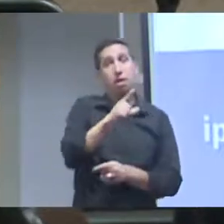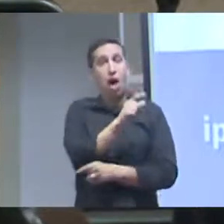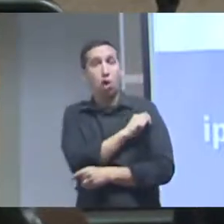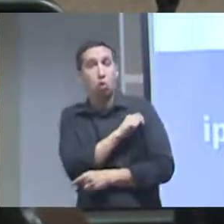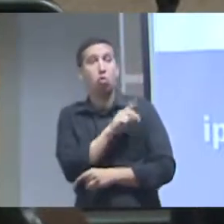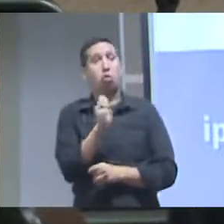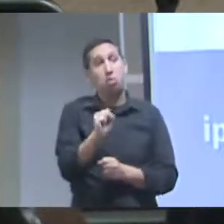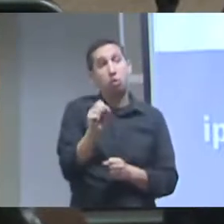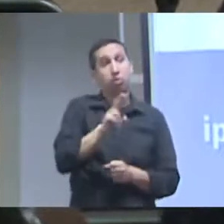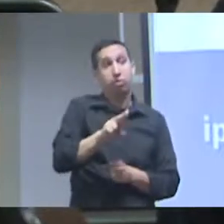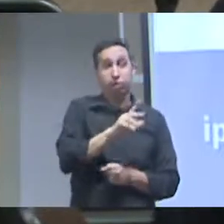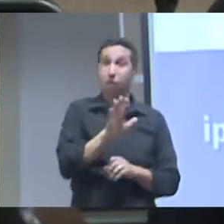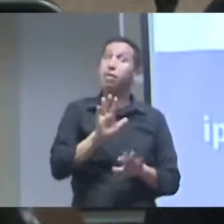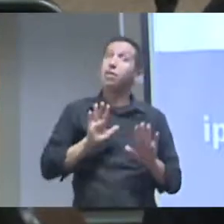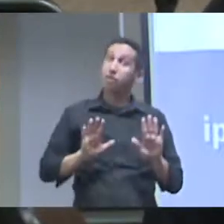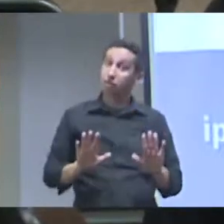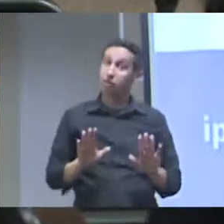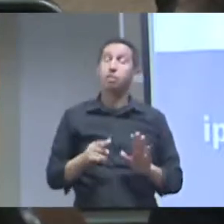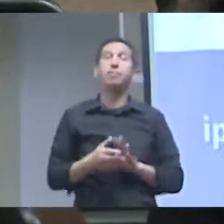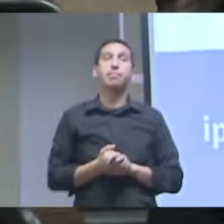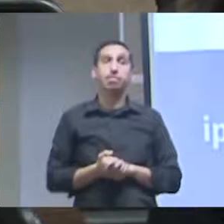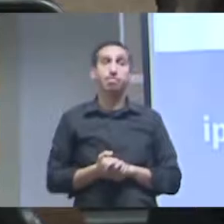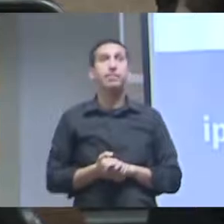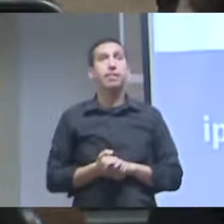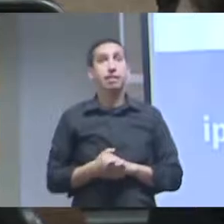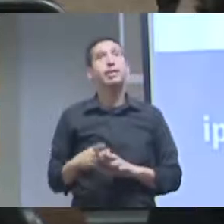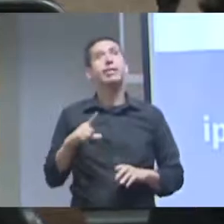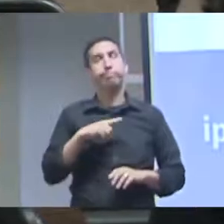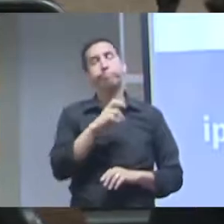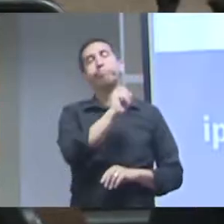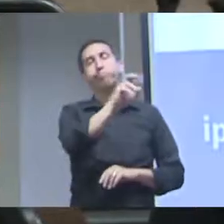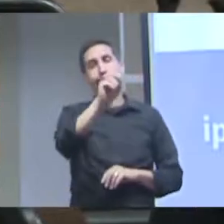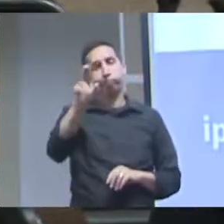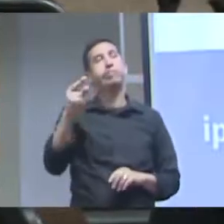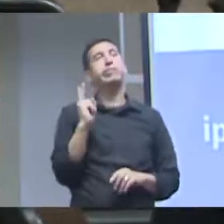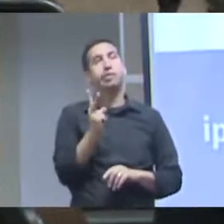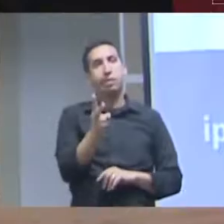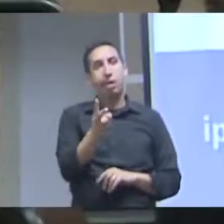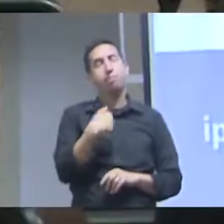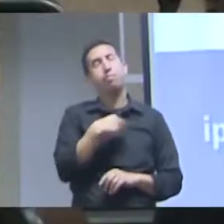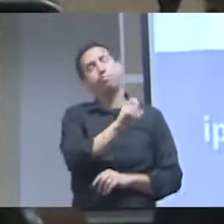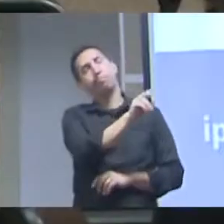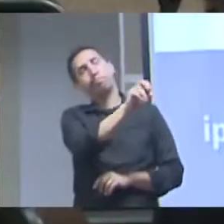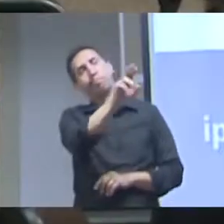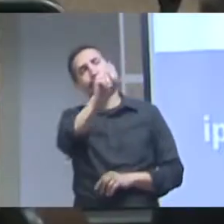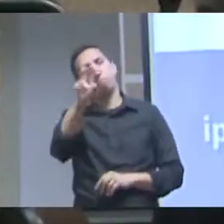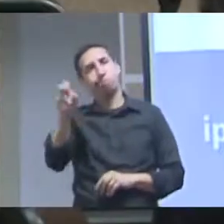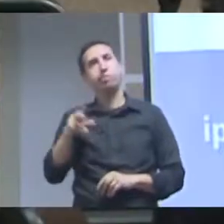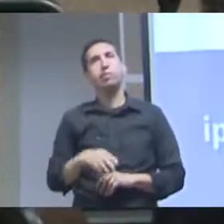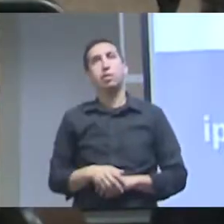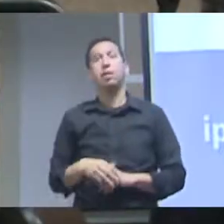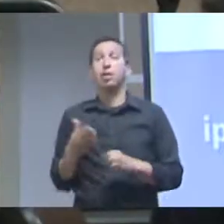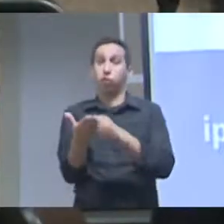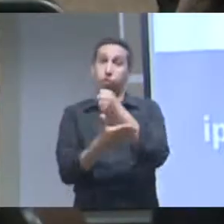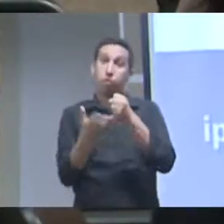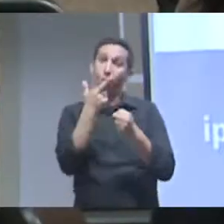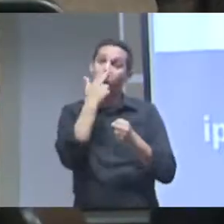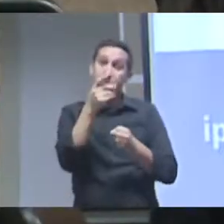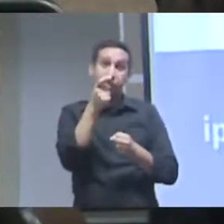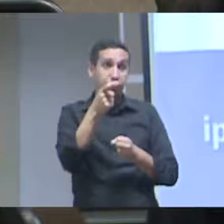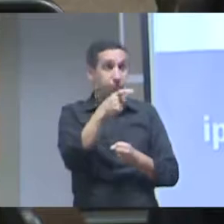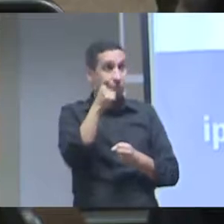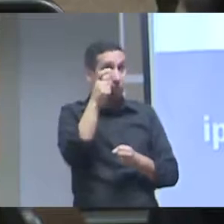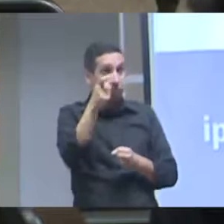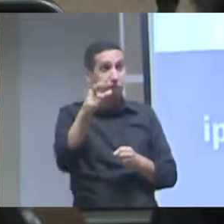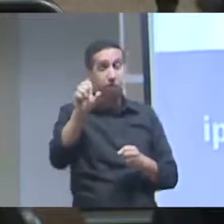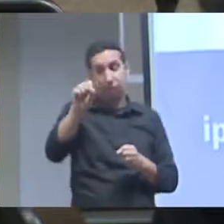estudante pós-doc então é uma questão que aparece com frequência nessa discussão que a gente entende que tem um fundamento e que eu